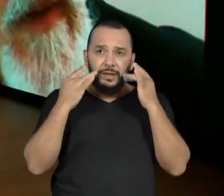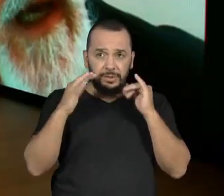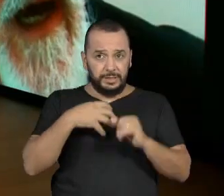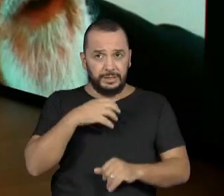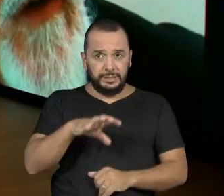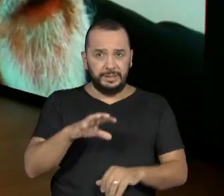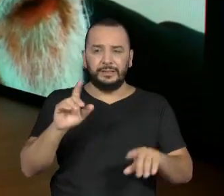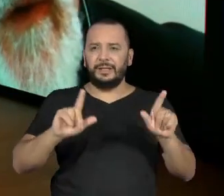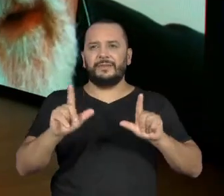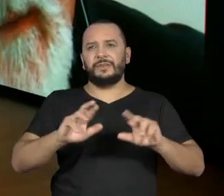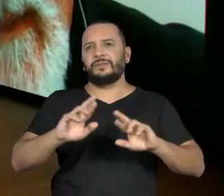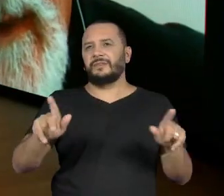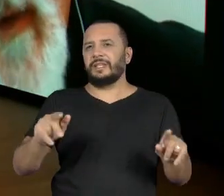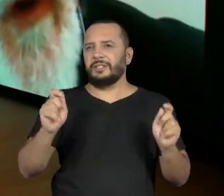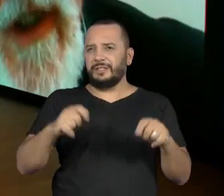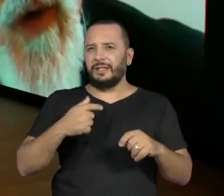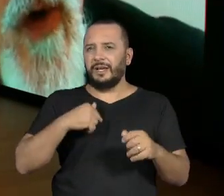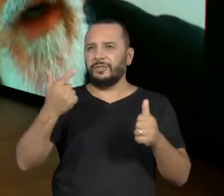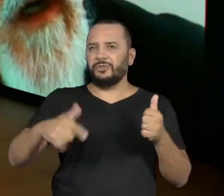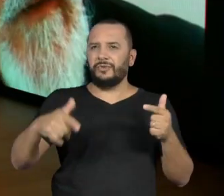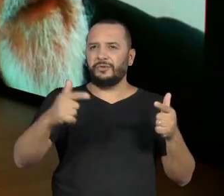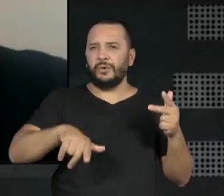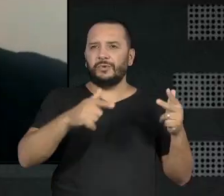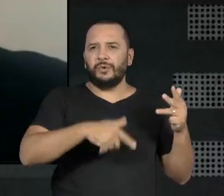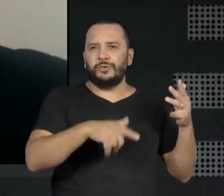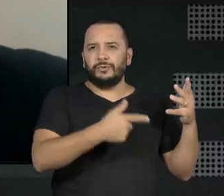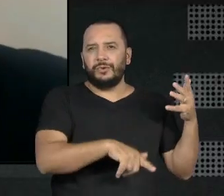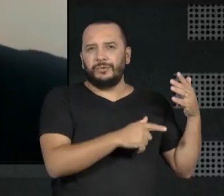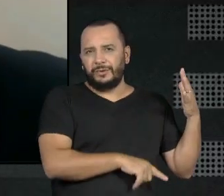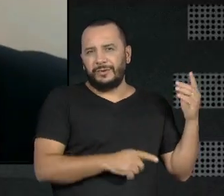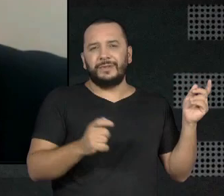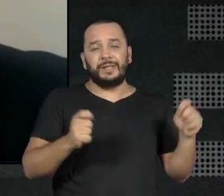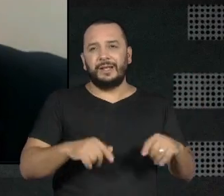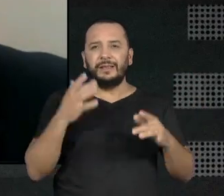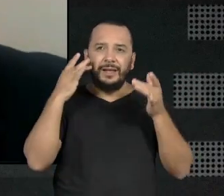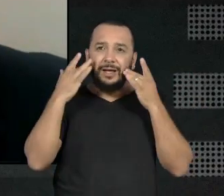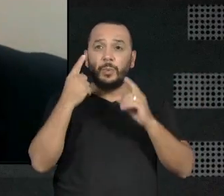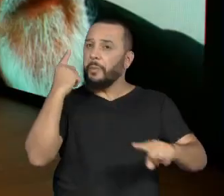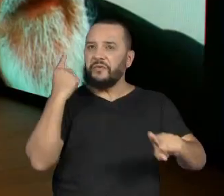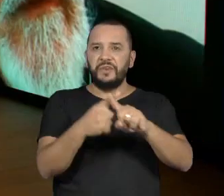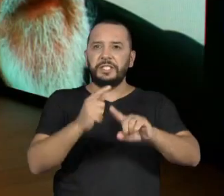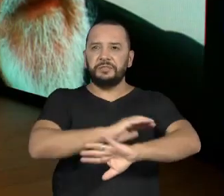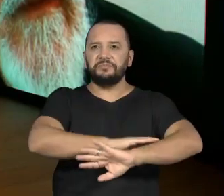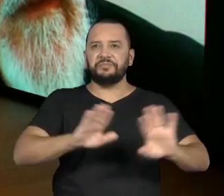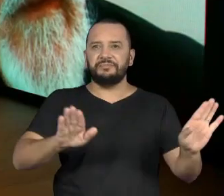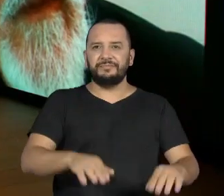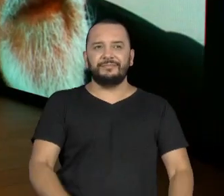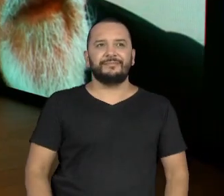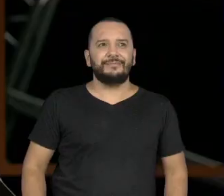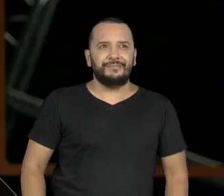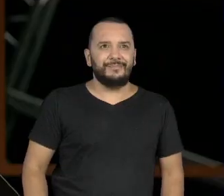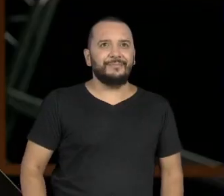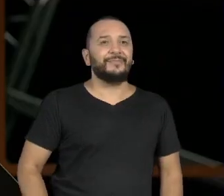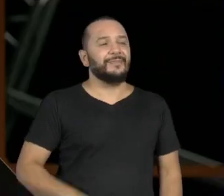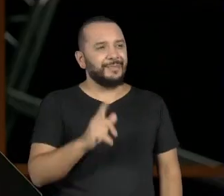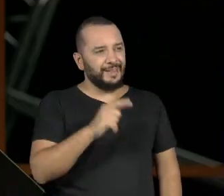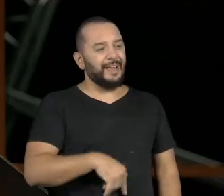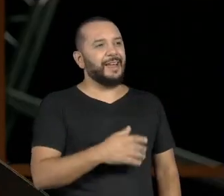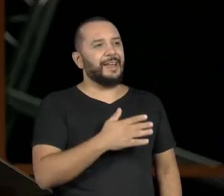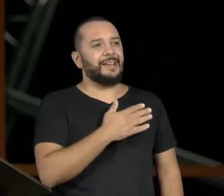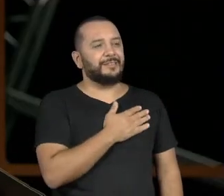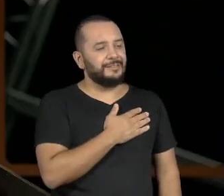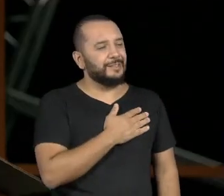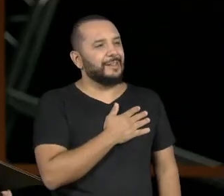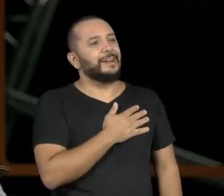o cinema, para mim, arte do diretor. Agora, o teatro é diferente. É a pátria do ator mesmo, né?